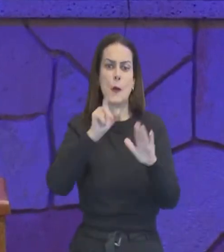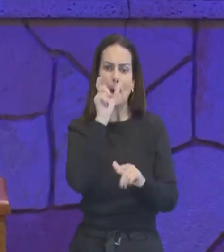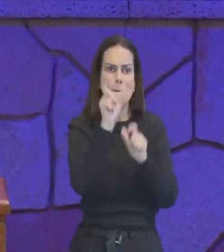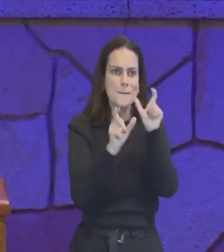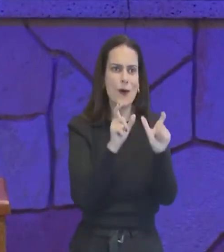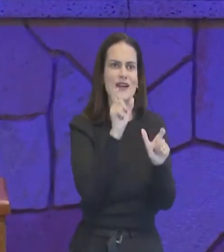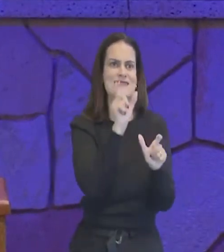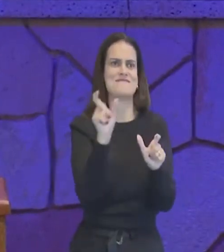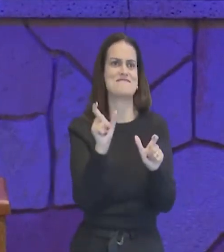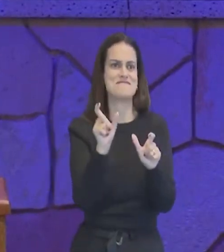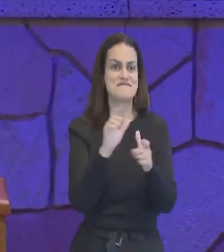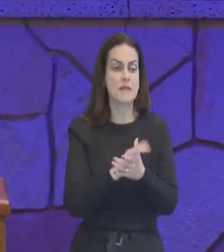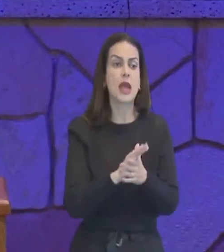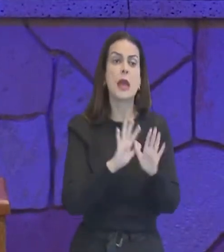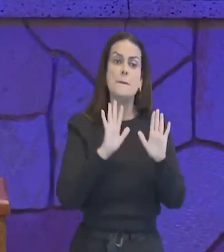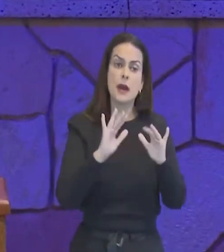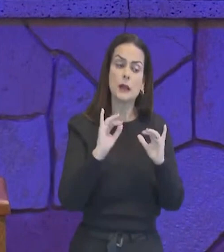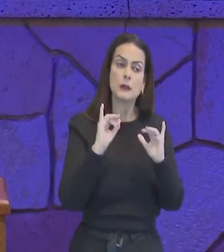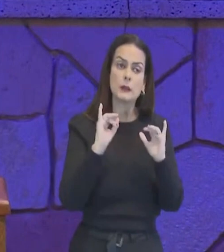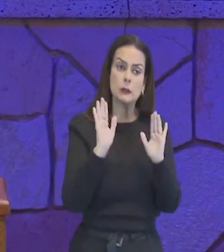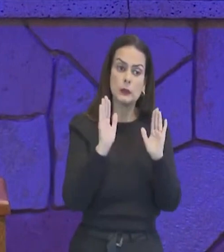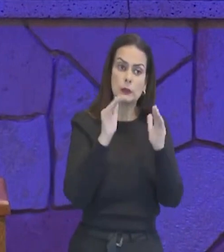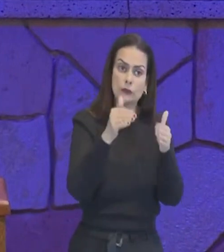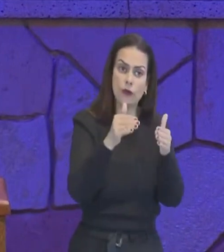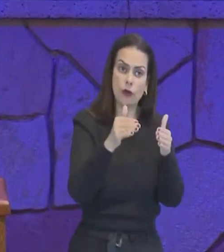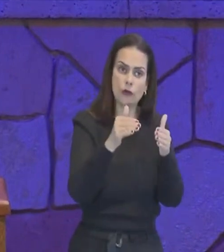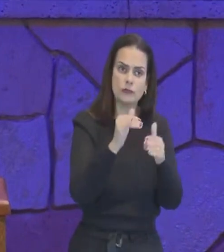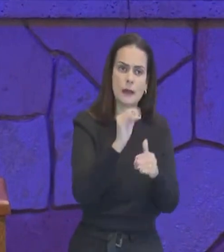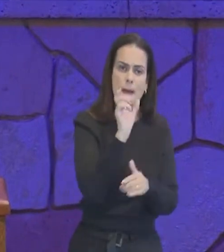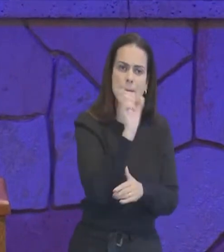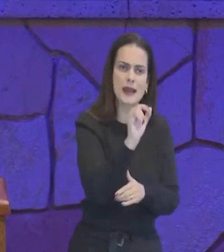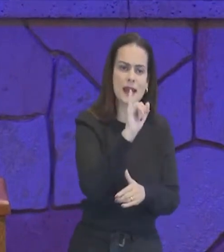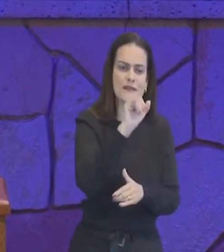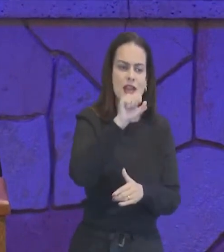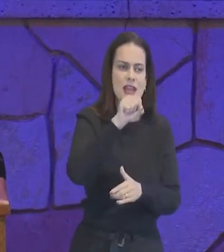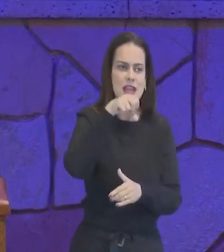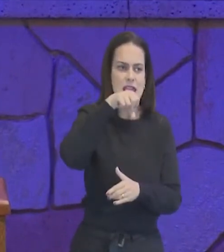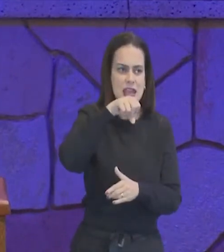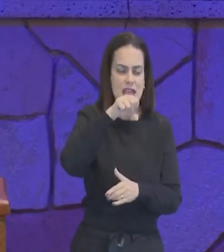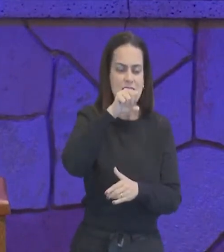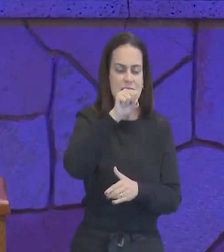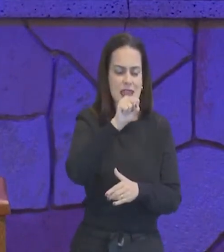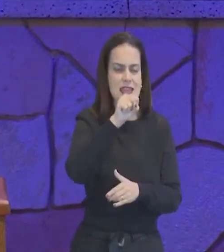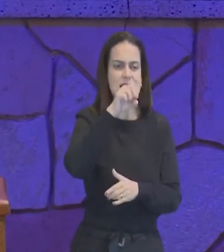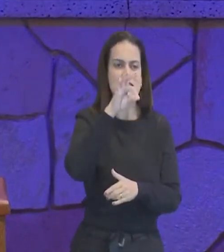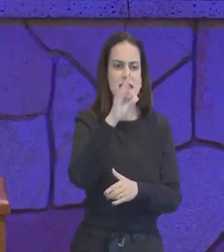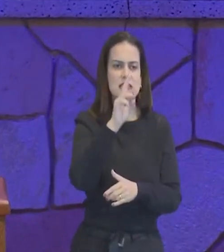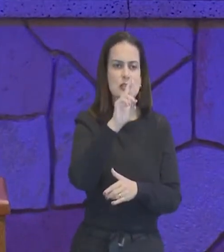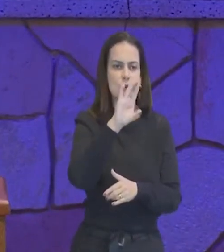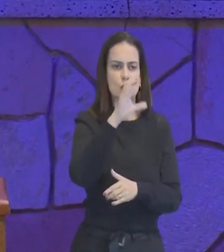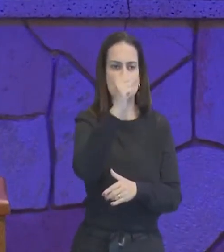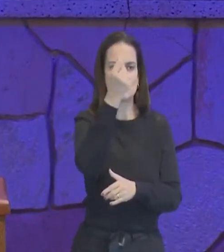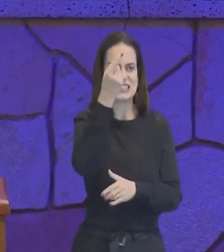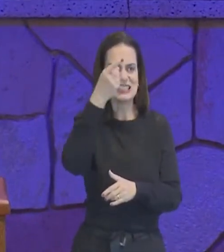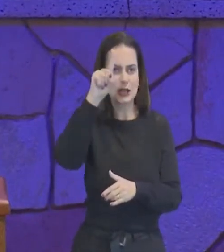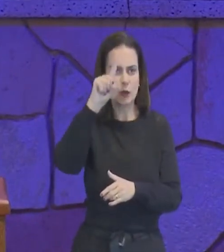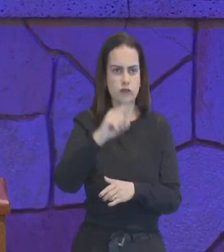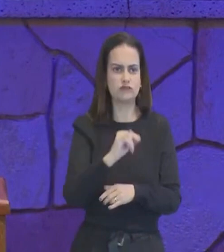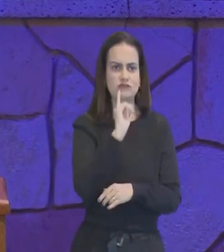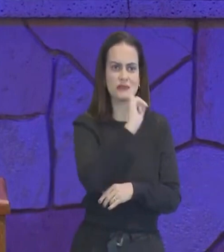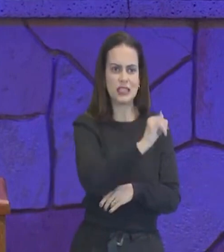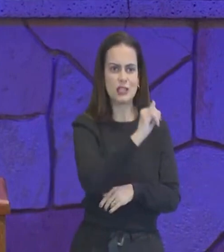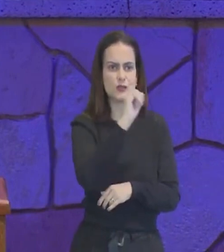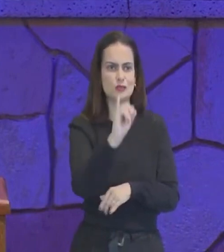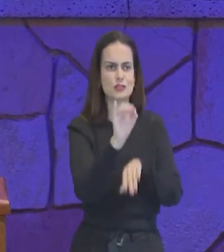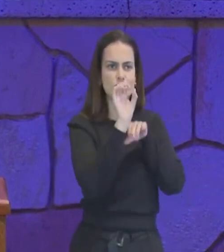pensar esta palavra instrução, que aparece na palavra de Deus inúmeras vezes,